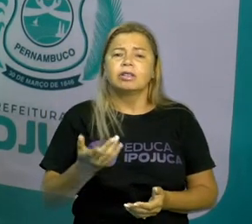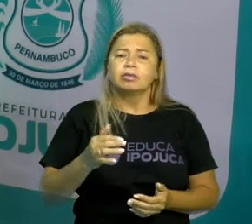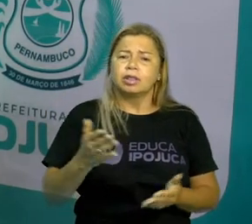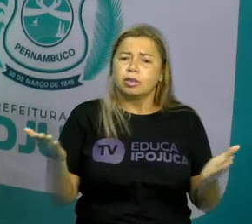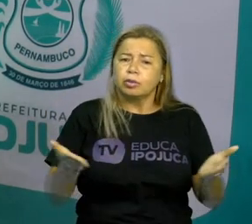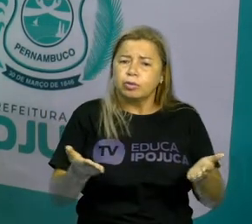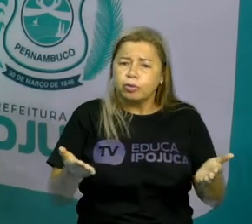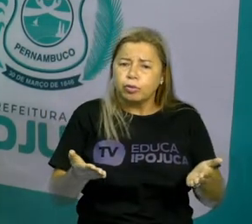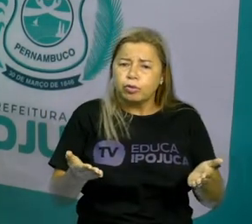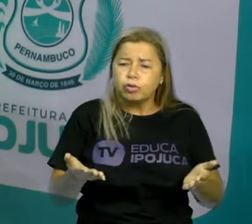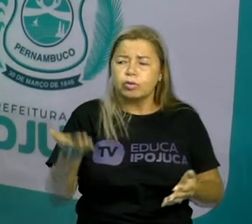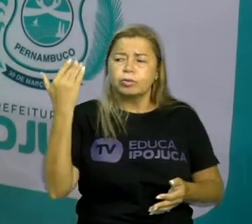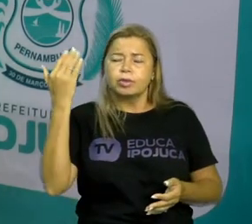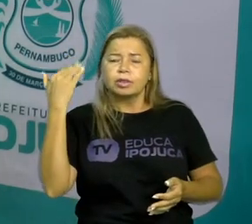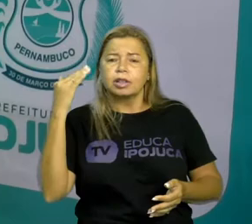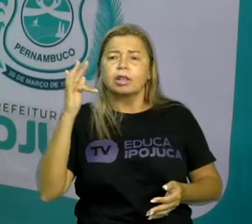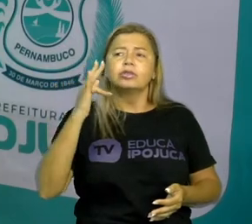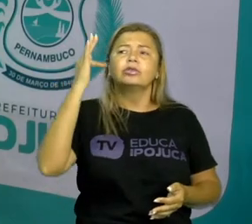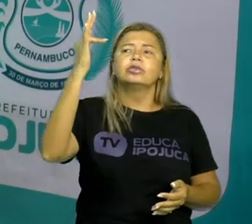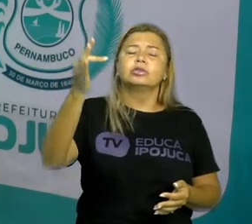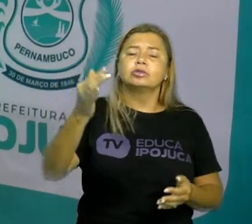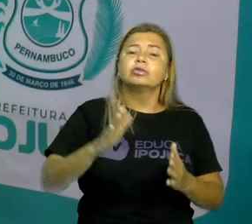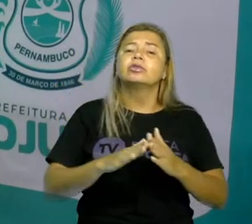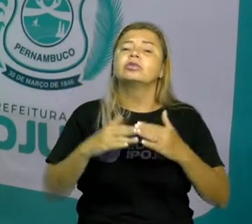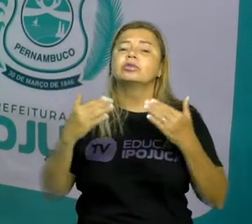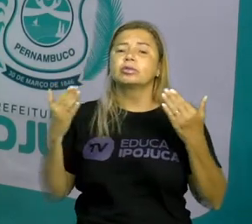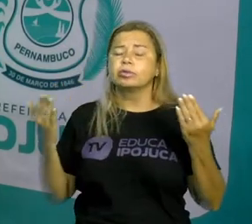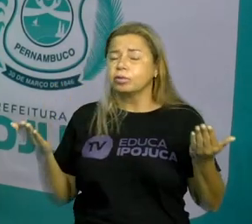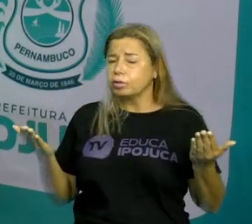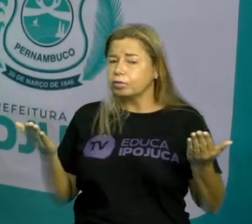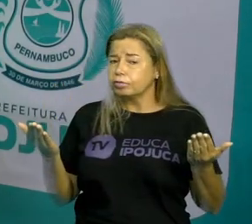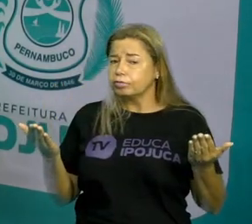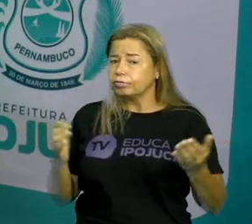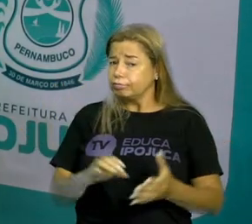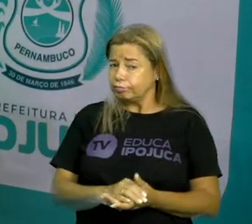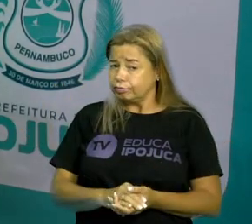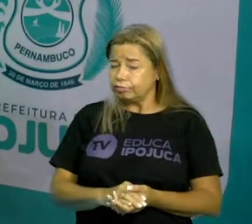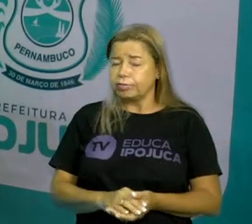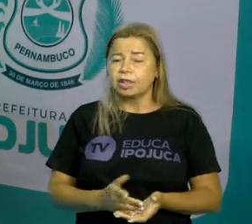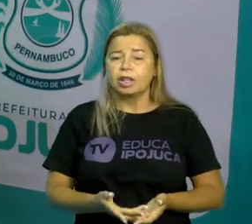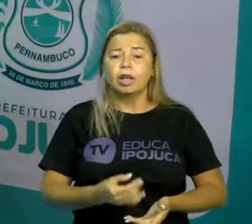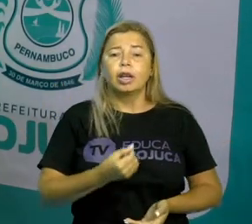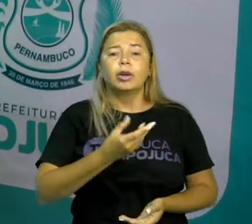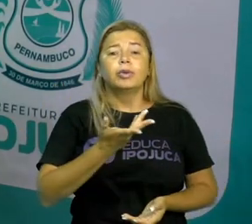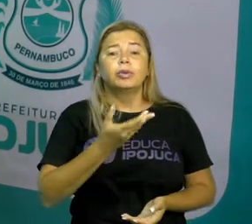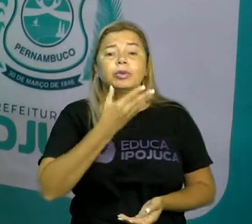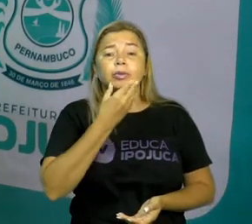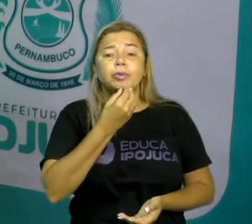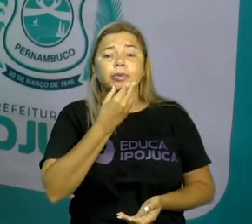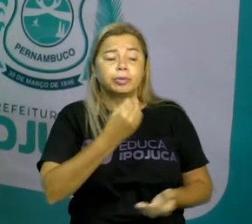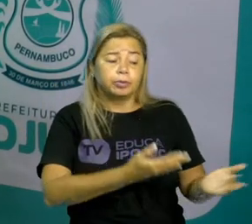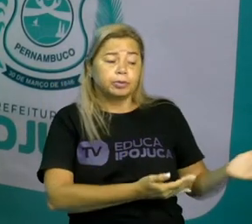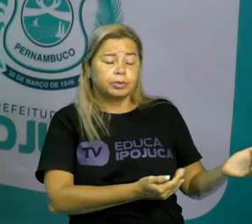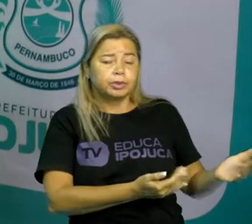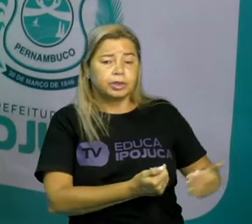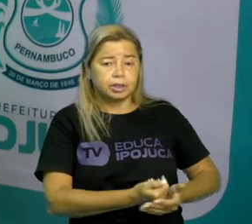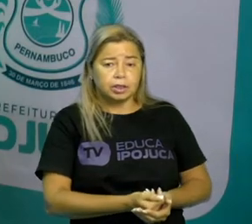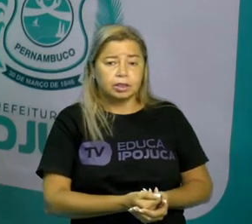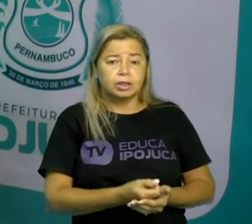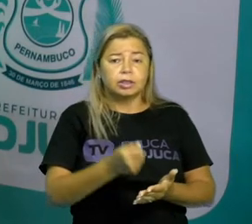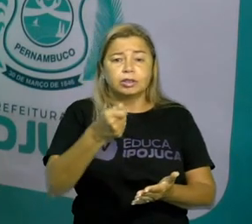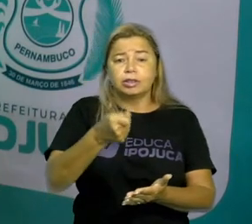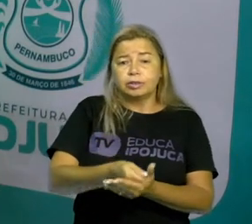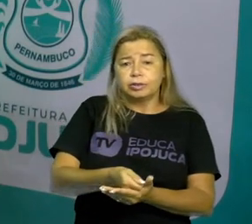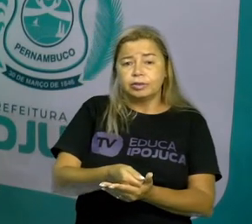E agora na letra C O garoto Vende Pipoca Ele vende A pipoca Isso é